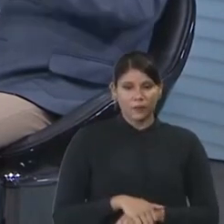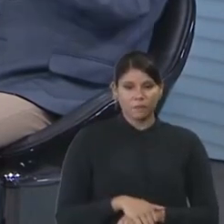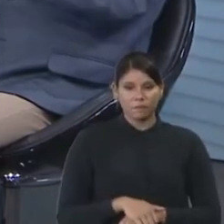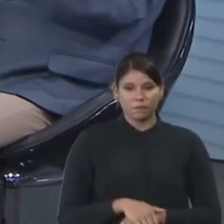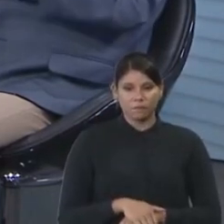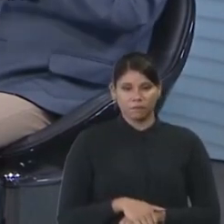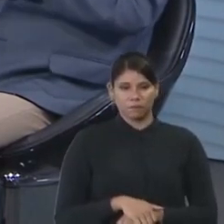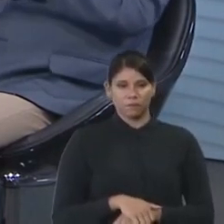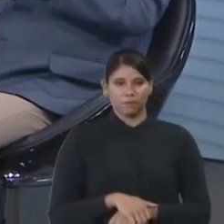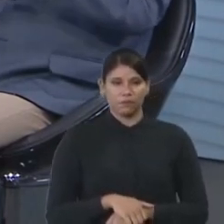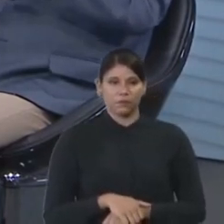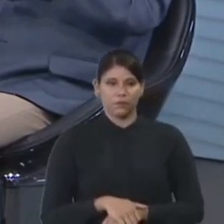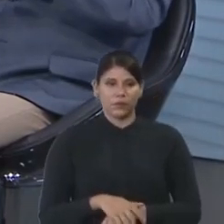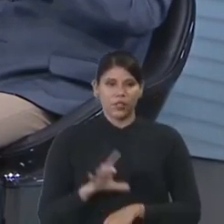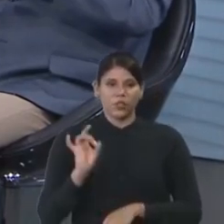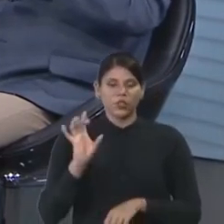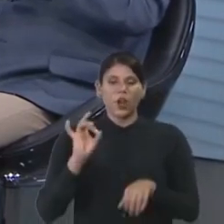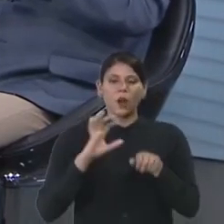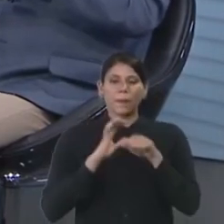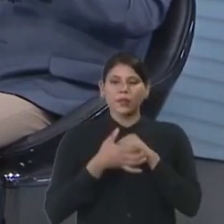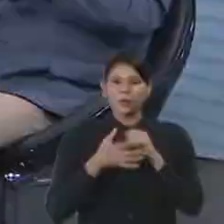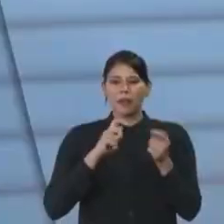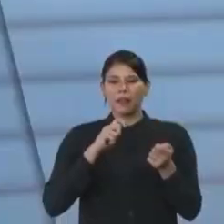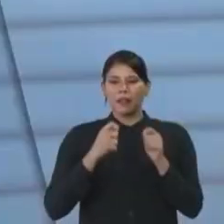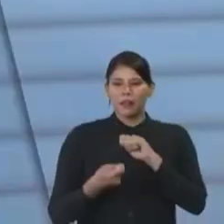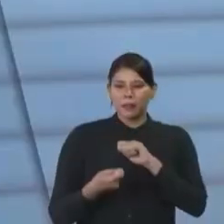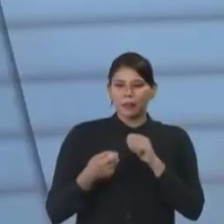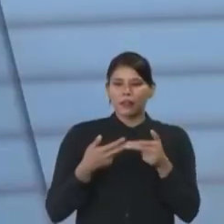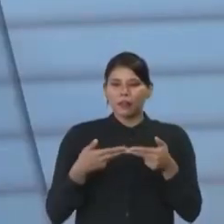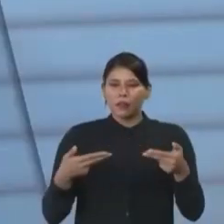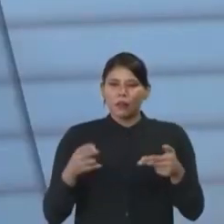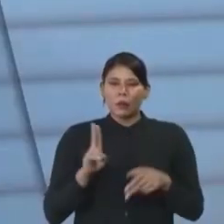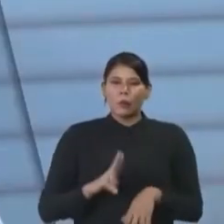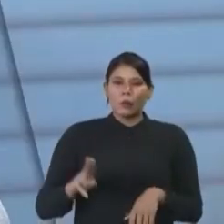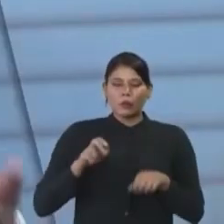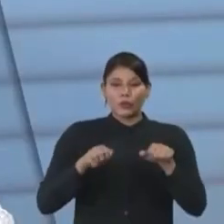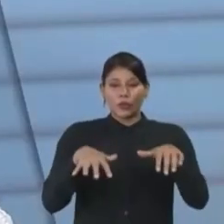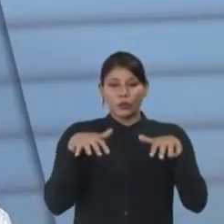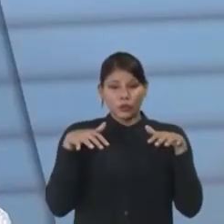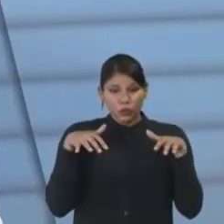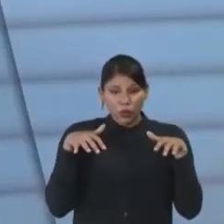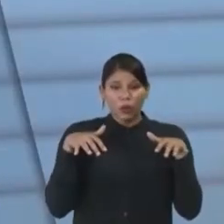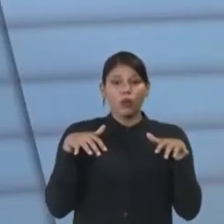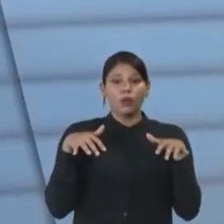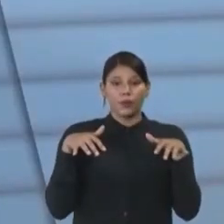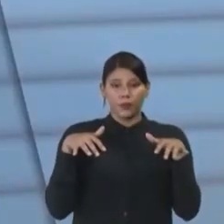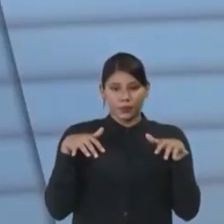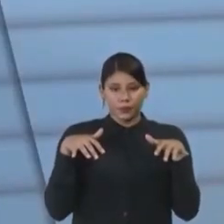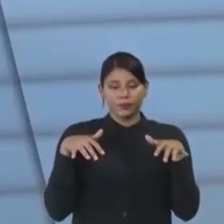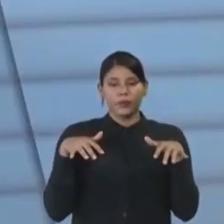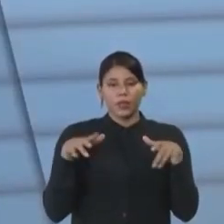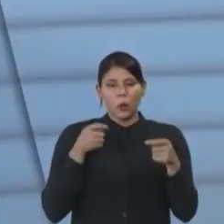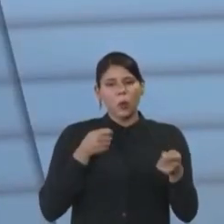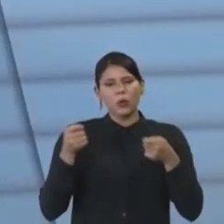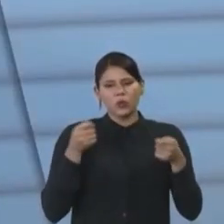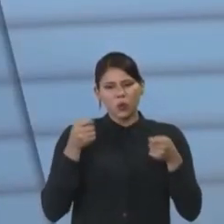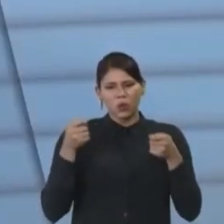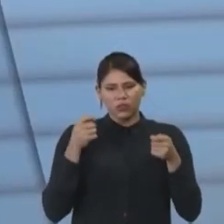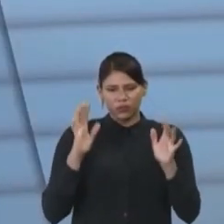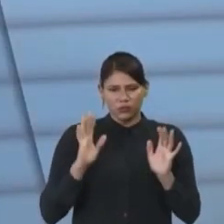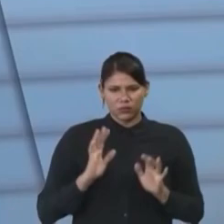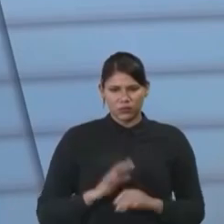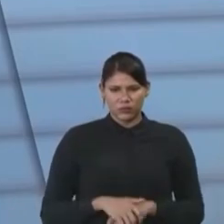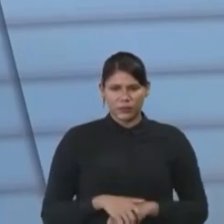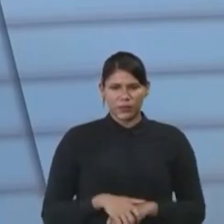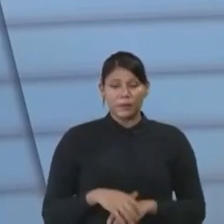Pode ser... Não, é questão de pandemia, adaptação ainda, né? O uso de auditórios, controle ainda da... Eu